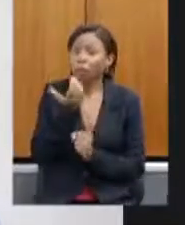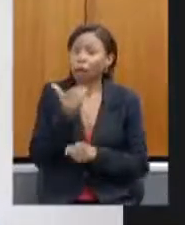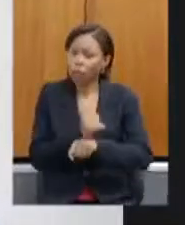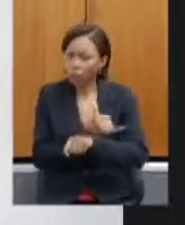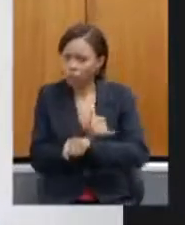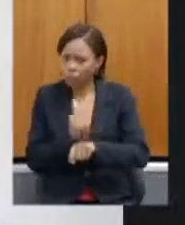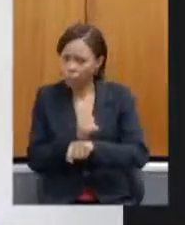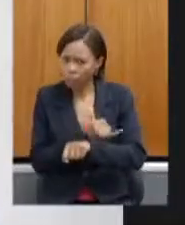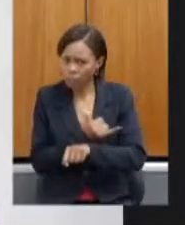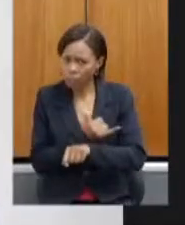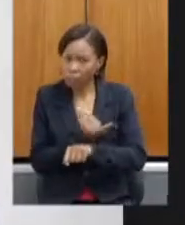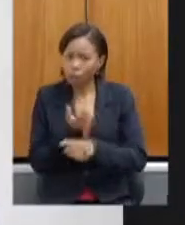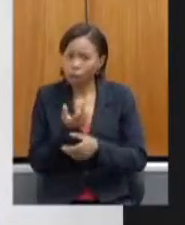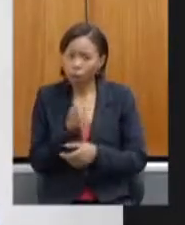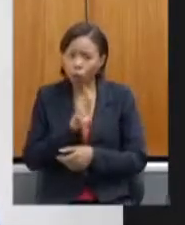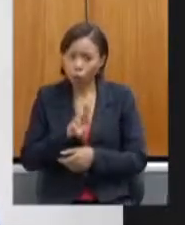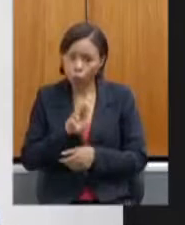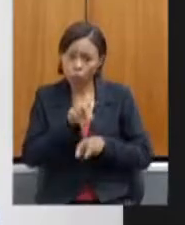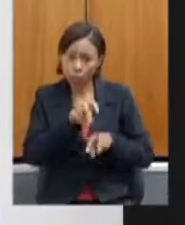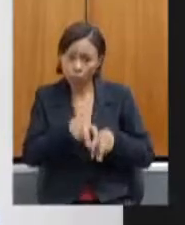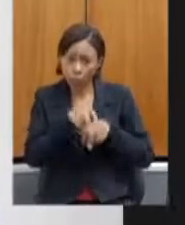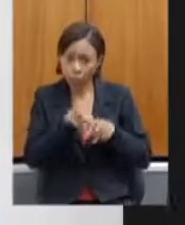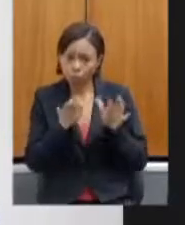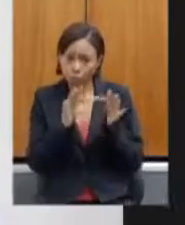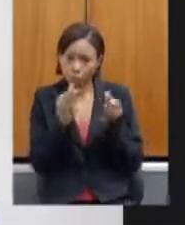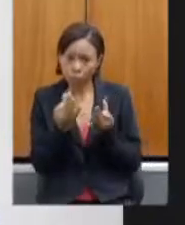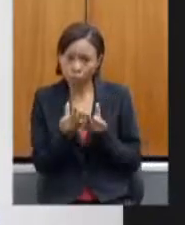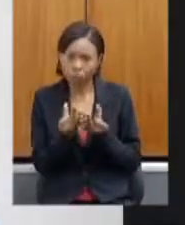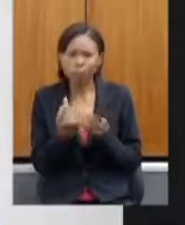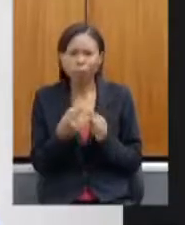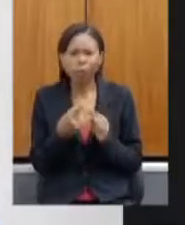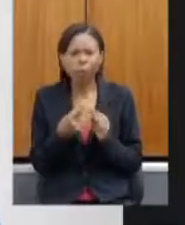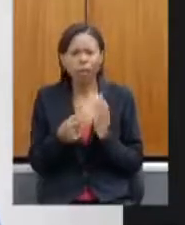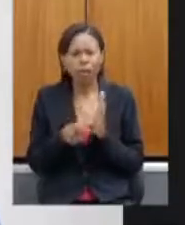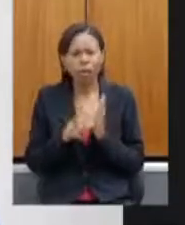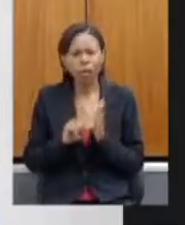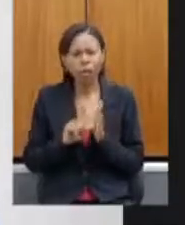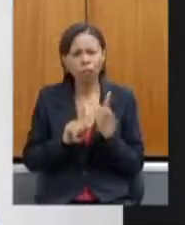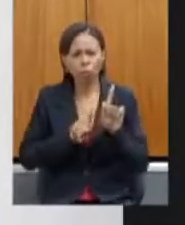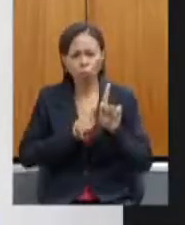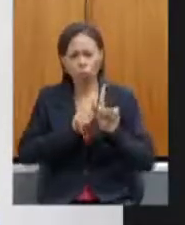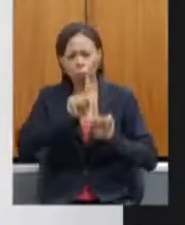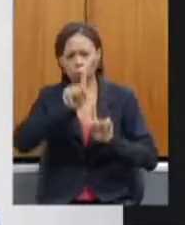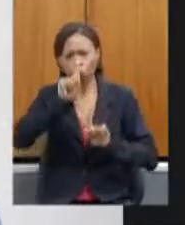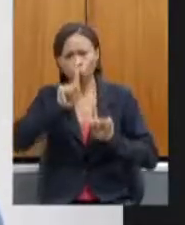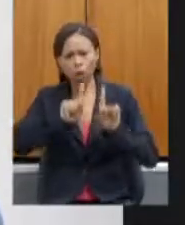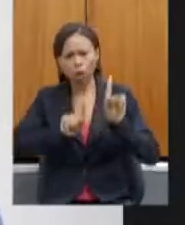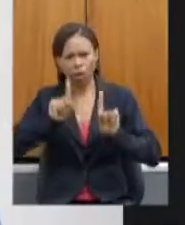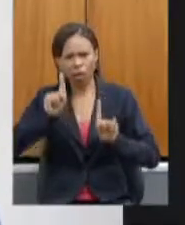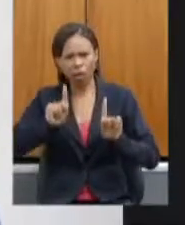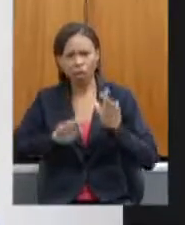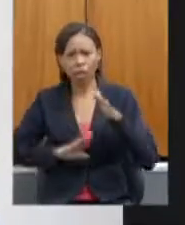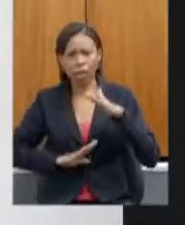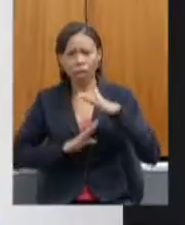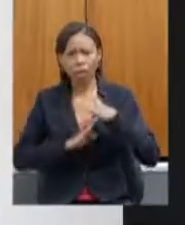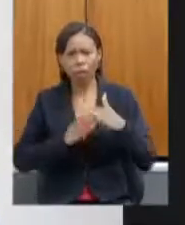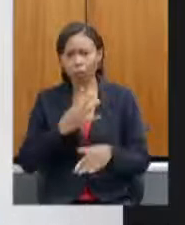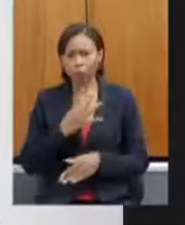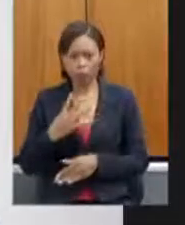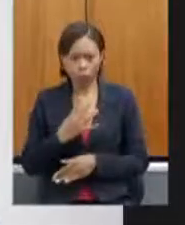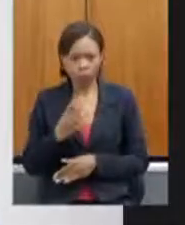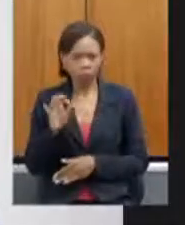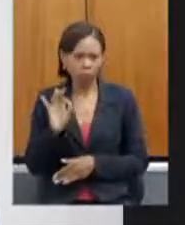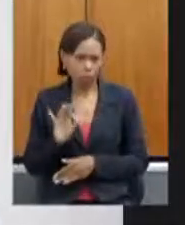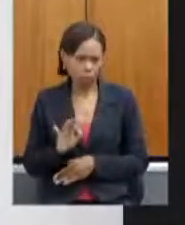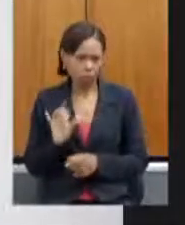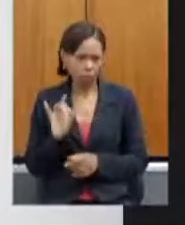aquisição da agricultura familiar. Me parece que aquele gráfico que chega a 44% só, eu acho que essa outra